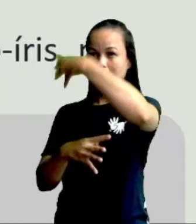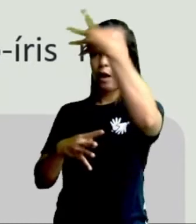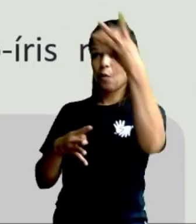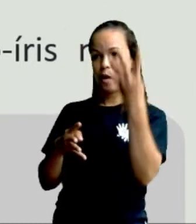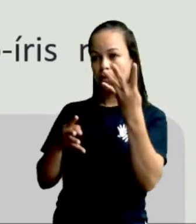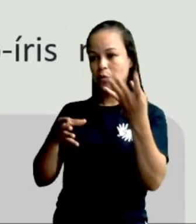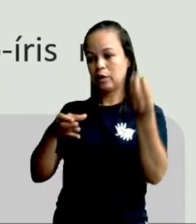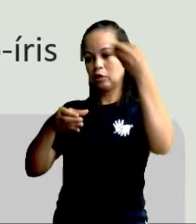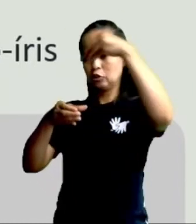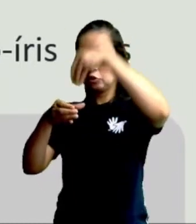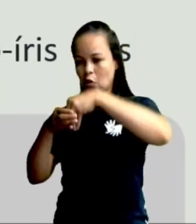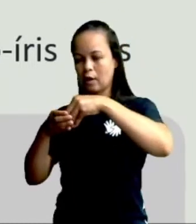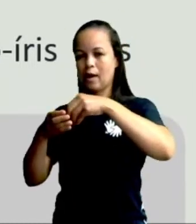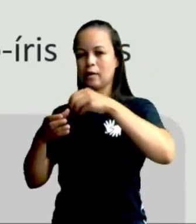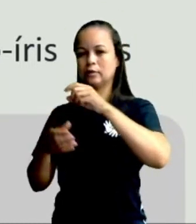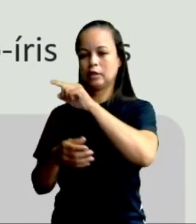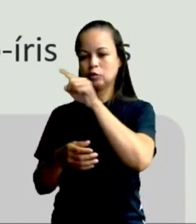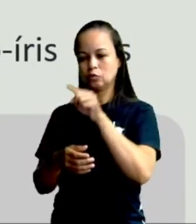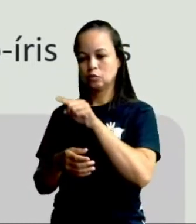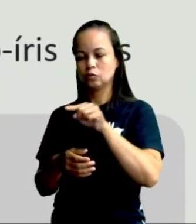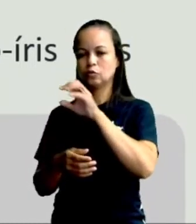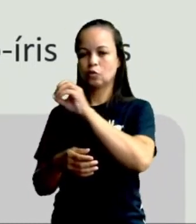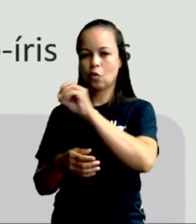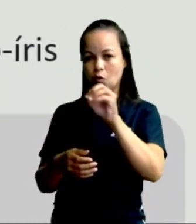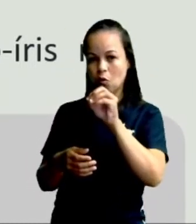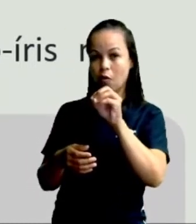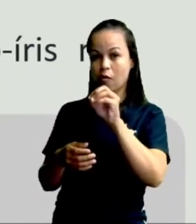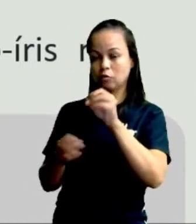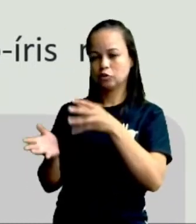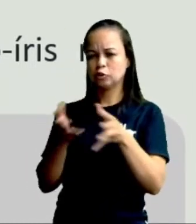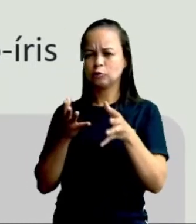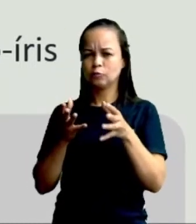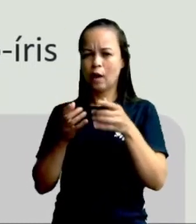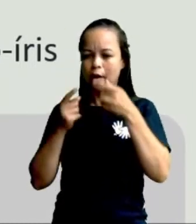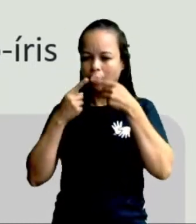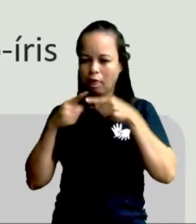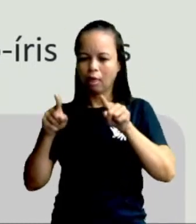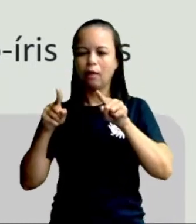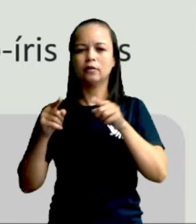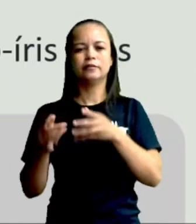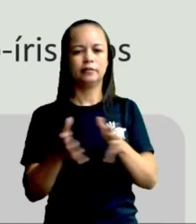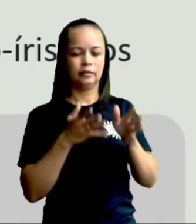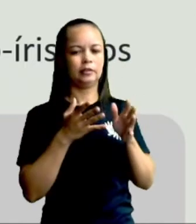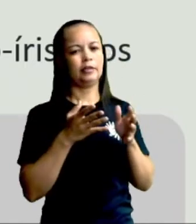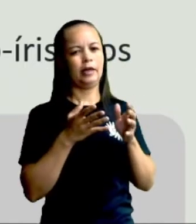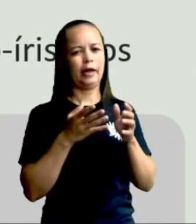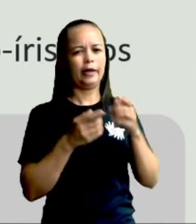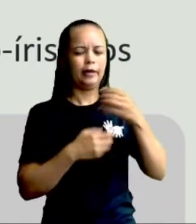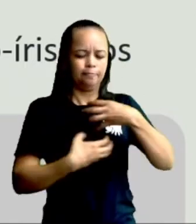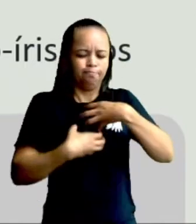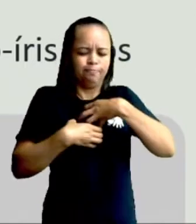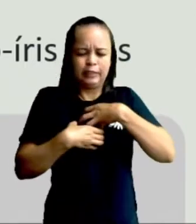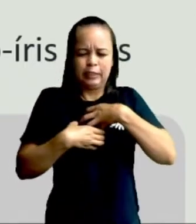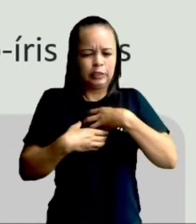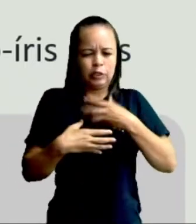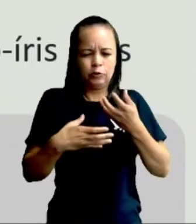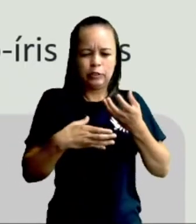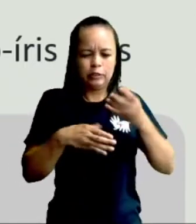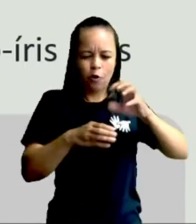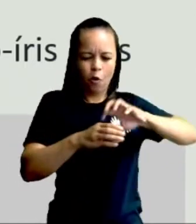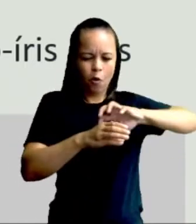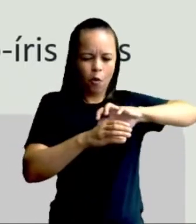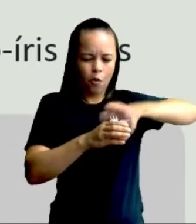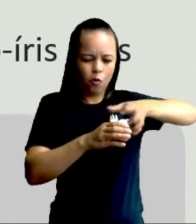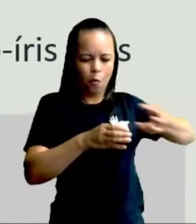soltou aí uma indireta, tá? Que ele sentiu que aquela ideia ali de colocar a borboleta dentro do pote não foi legal e